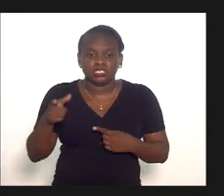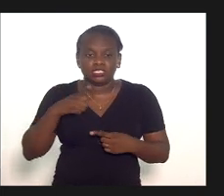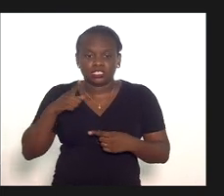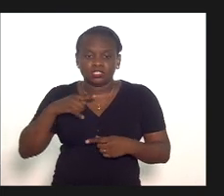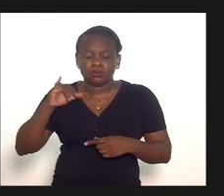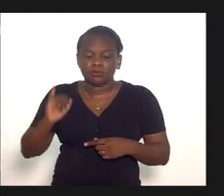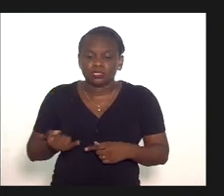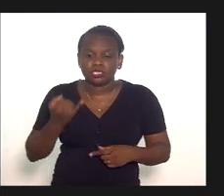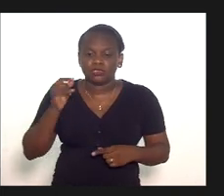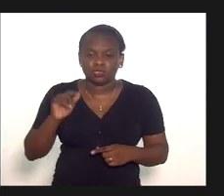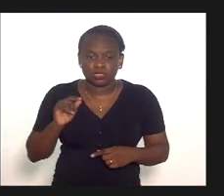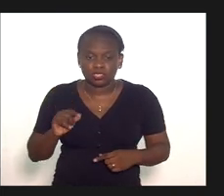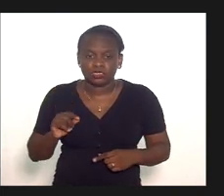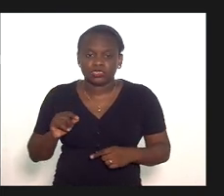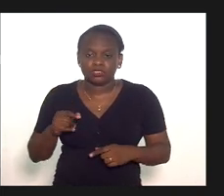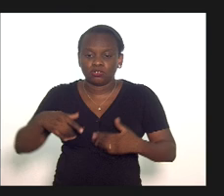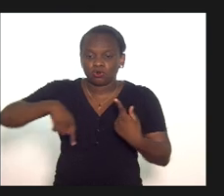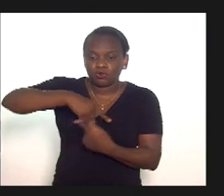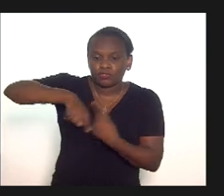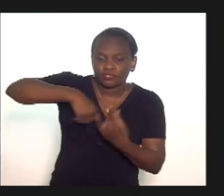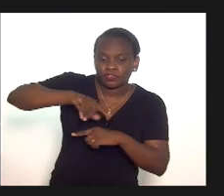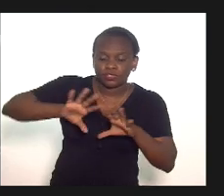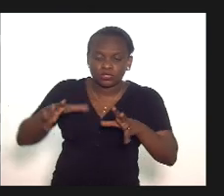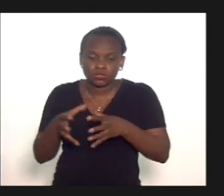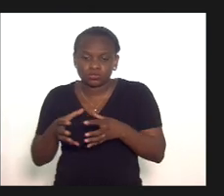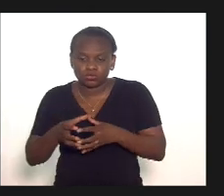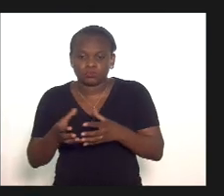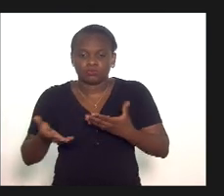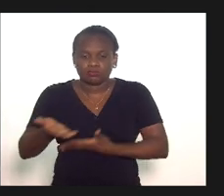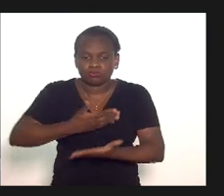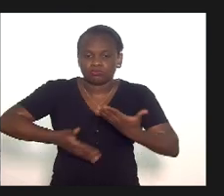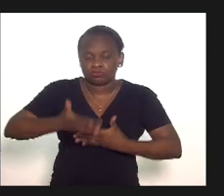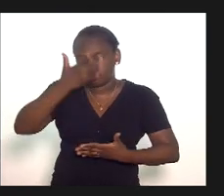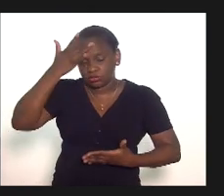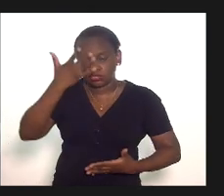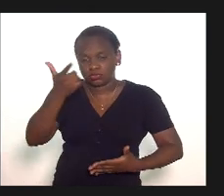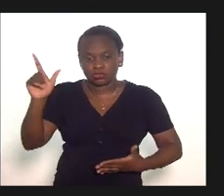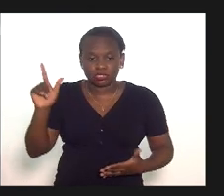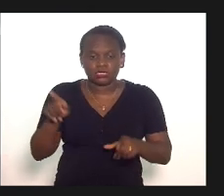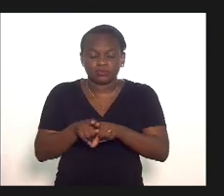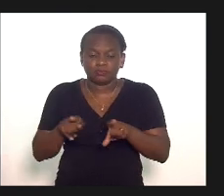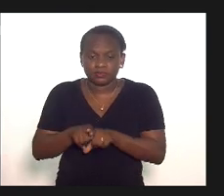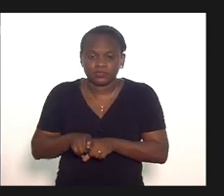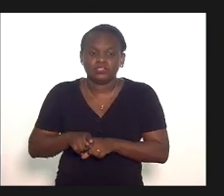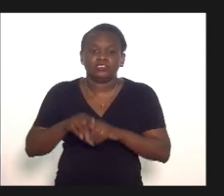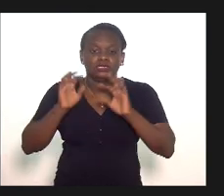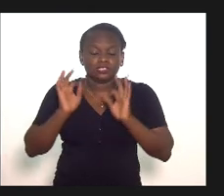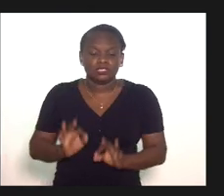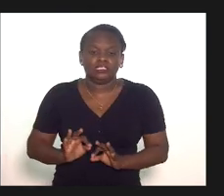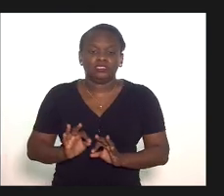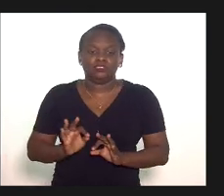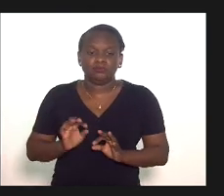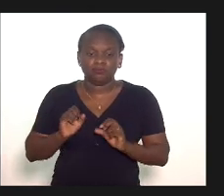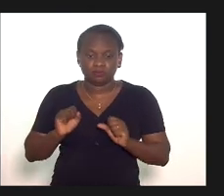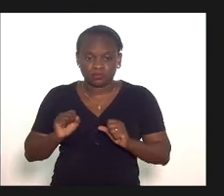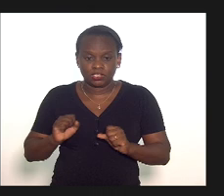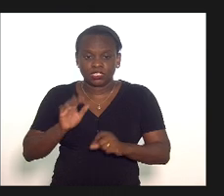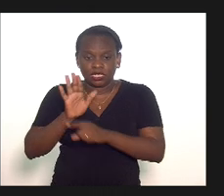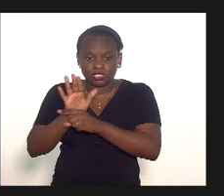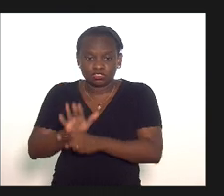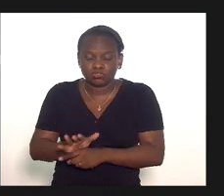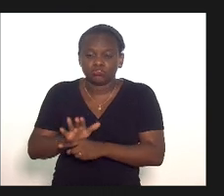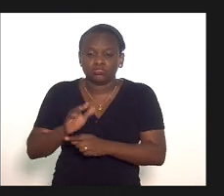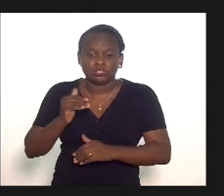oportunidade de estar convivendo coletivamente com outras pessoas e isso sem dúvida nenhuma leva como